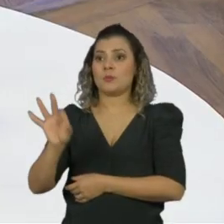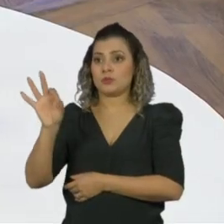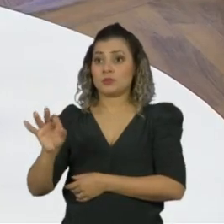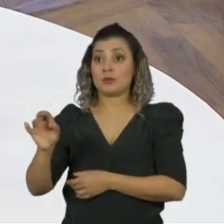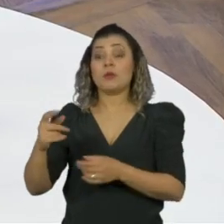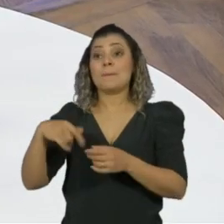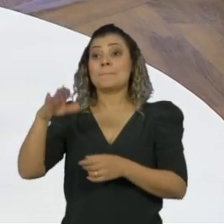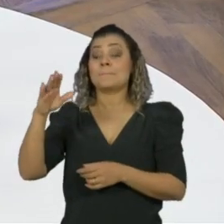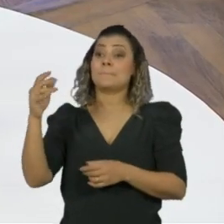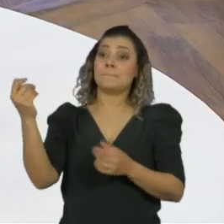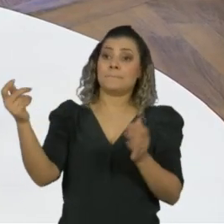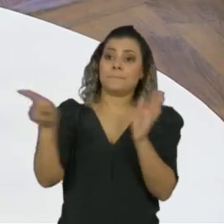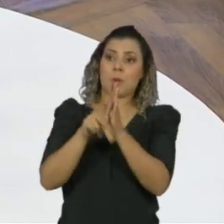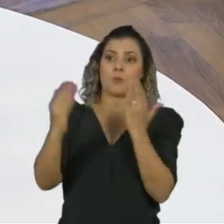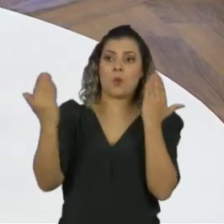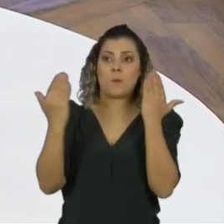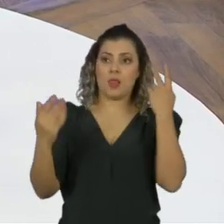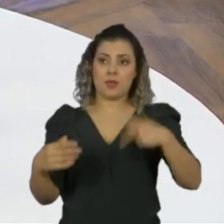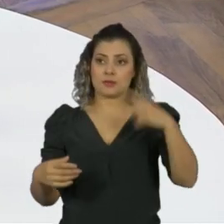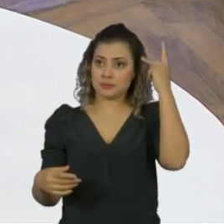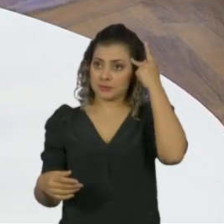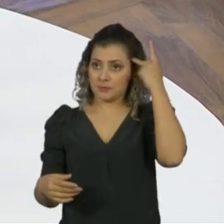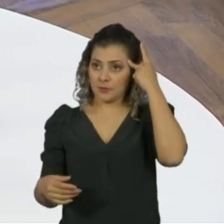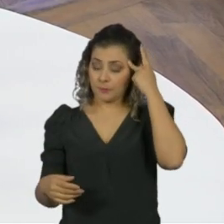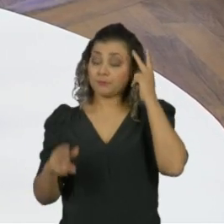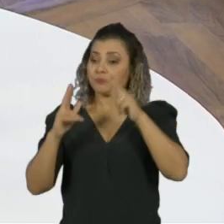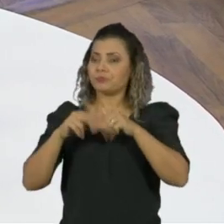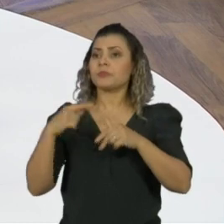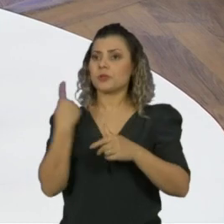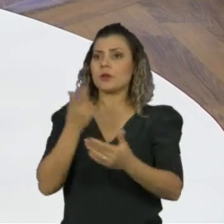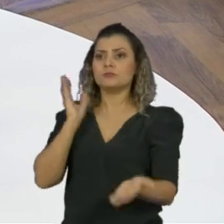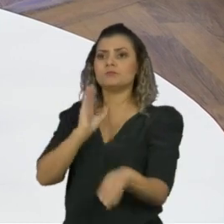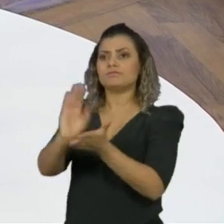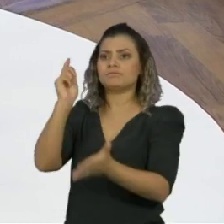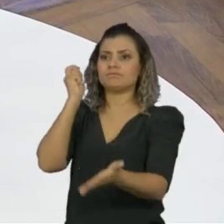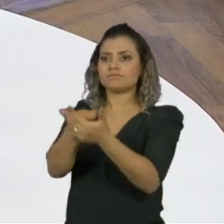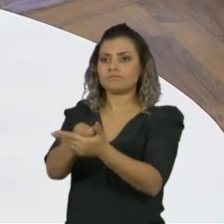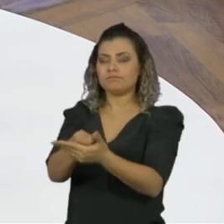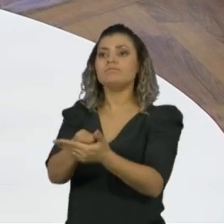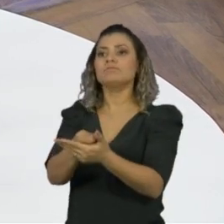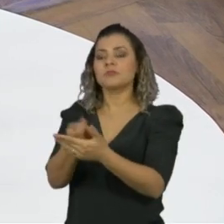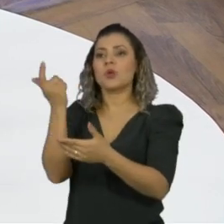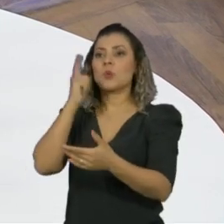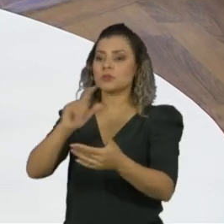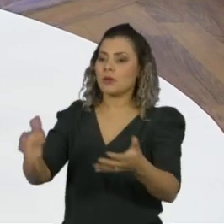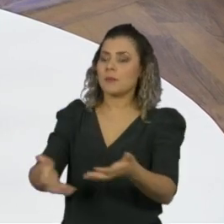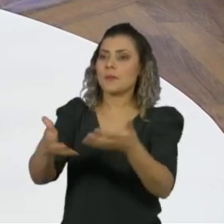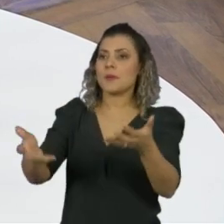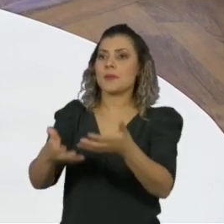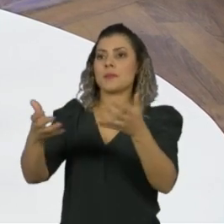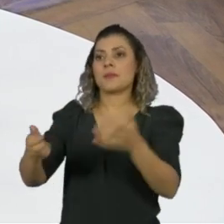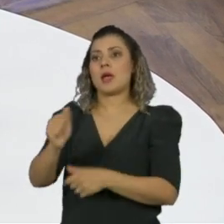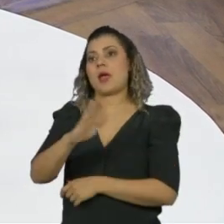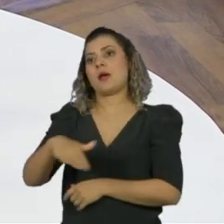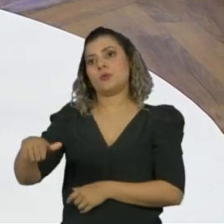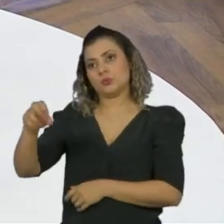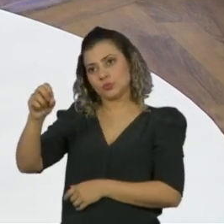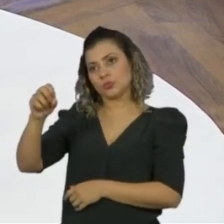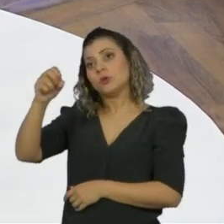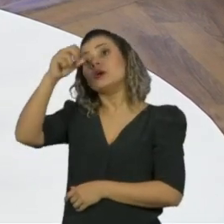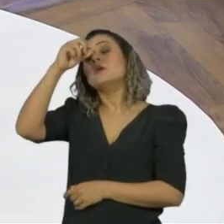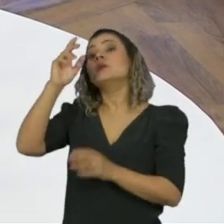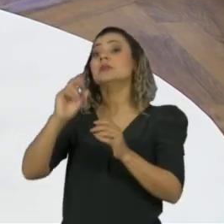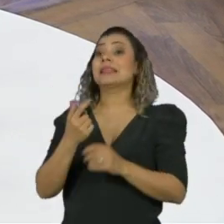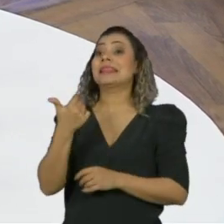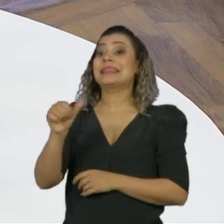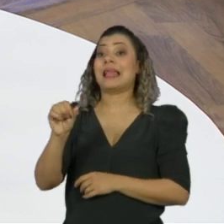Paulo, para você ter uma ideia. Então, a União falou, não, nós vamos bancar e vamos aumentar o investimento por aluno de 10